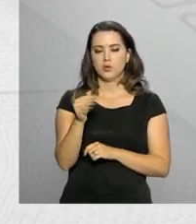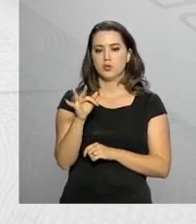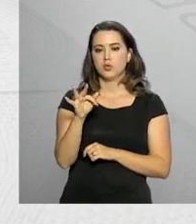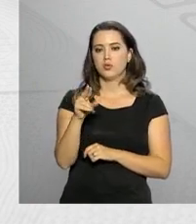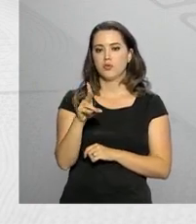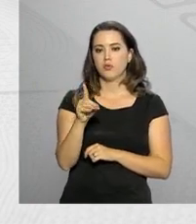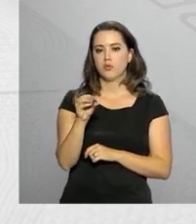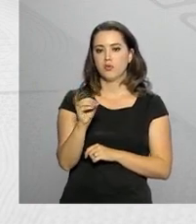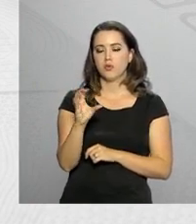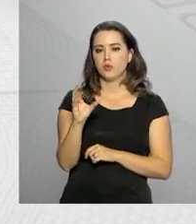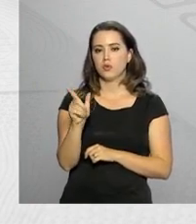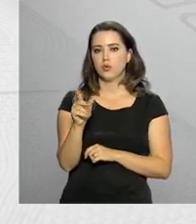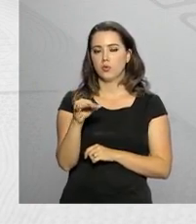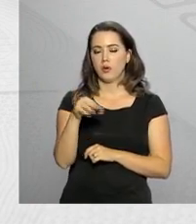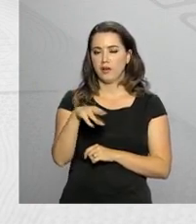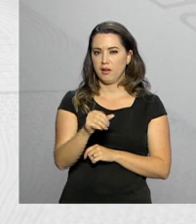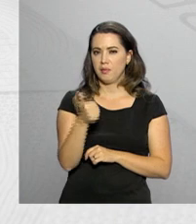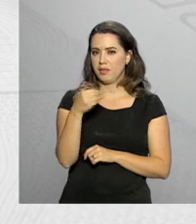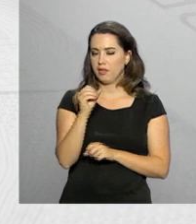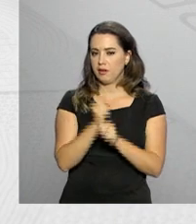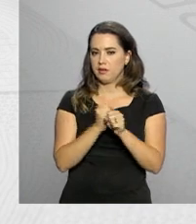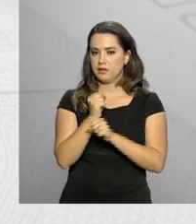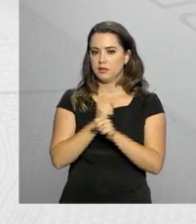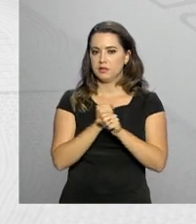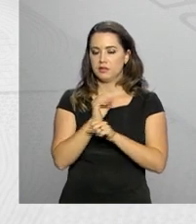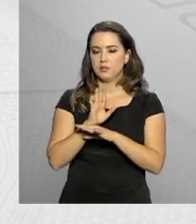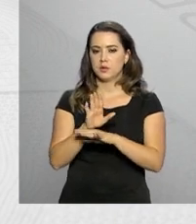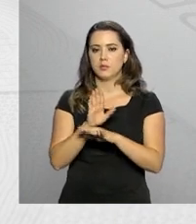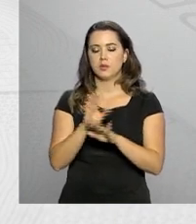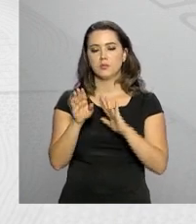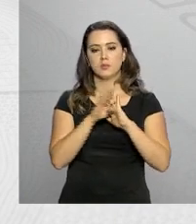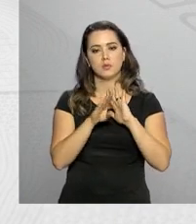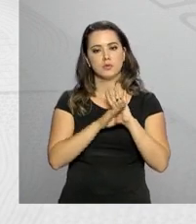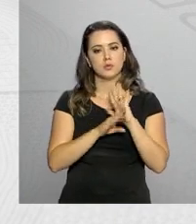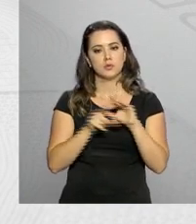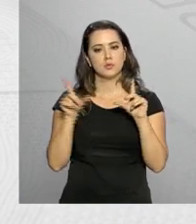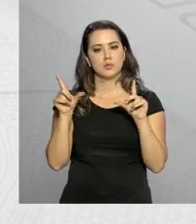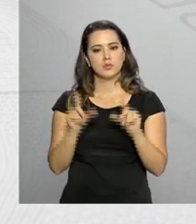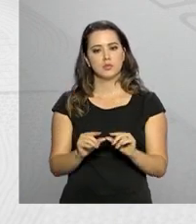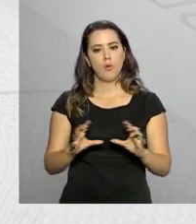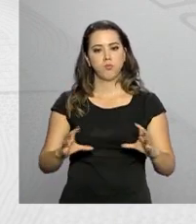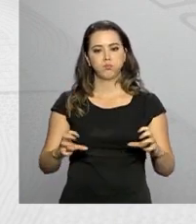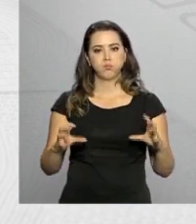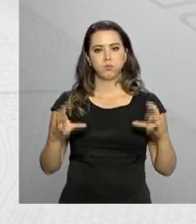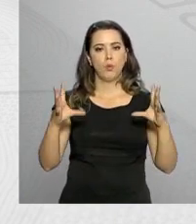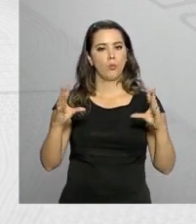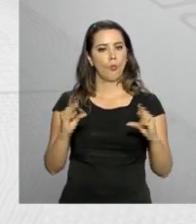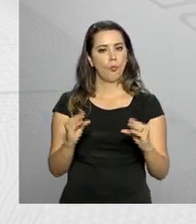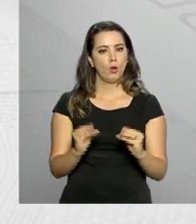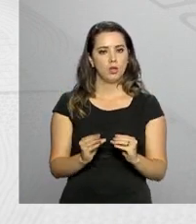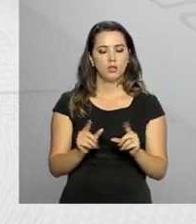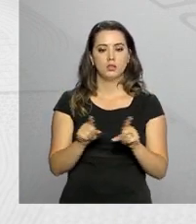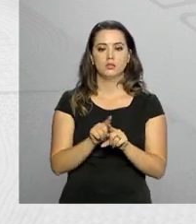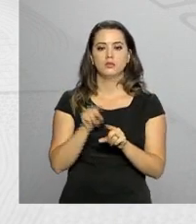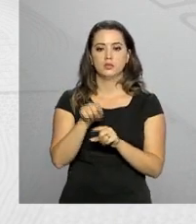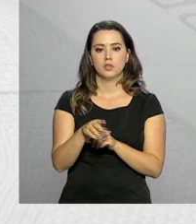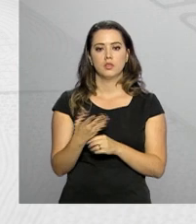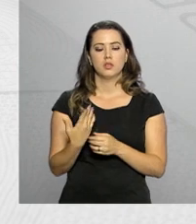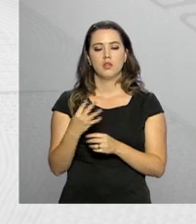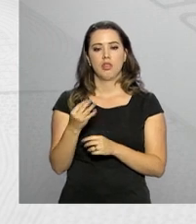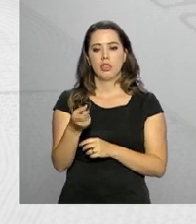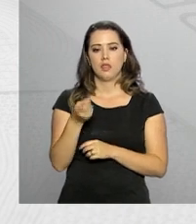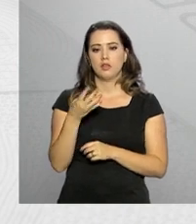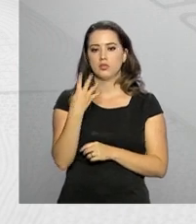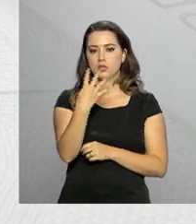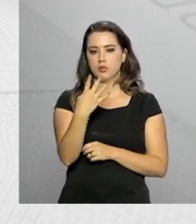Clima, criado há 10 anos, para apoiar projetos que colaborem para a redução das emissões de gases do efeito estufa. A linha tem